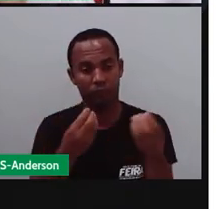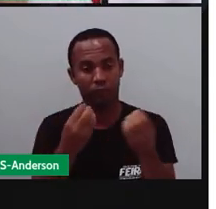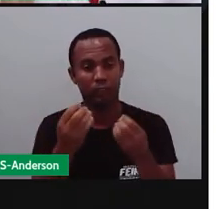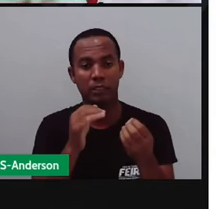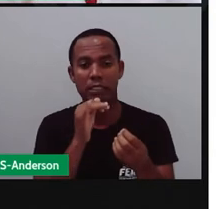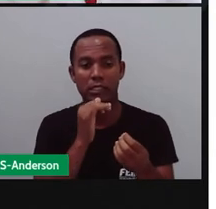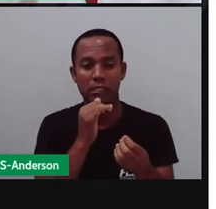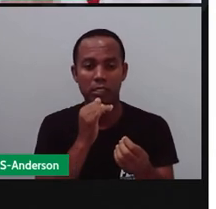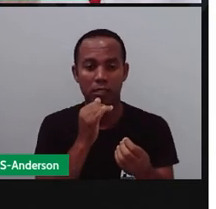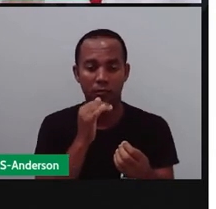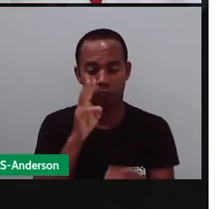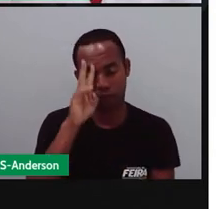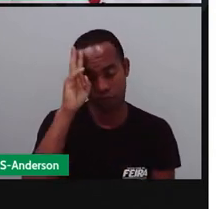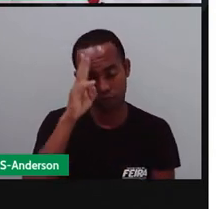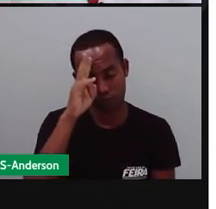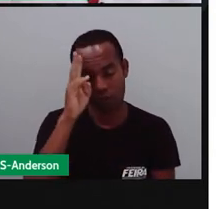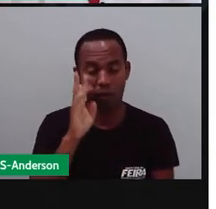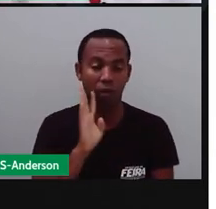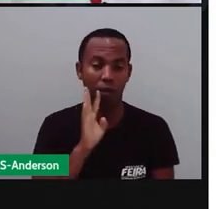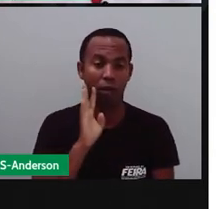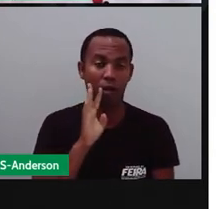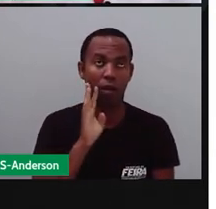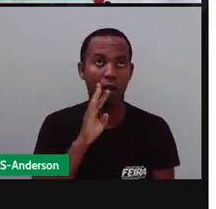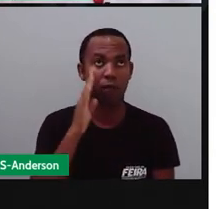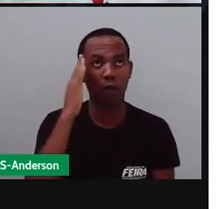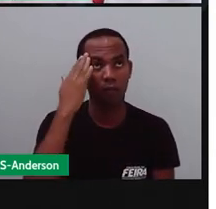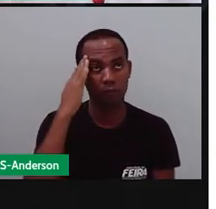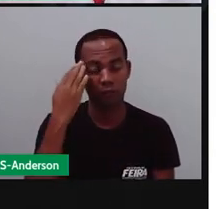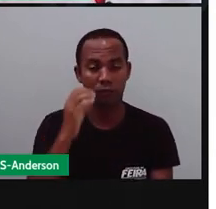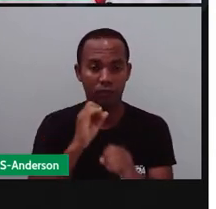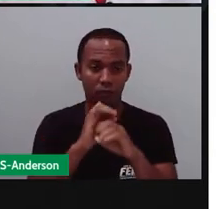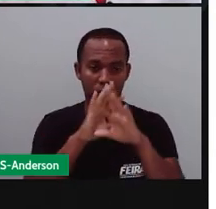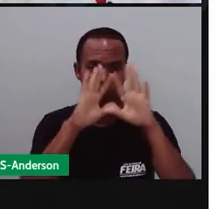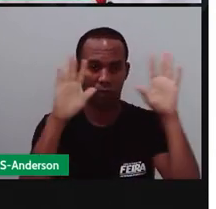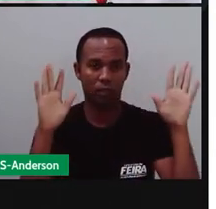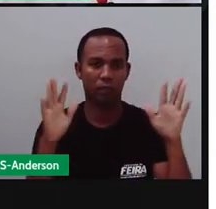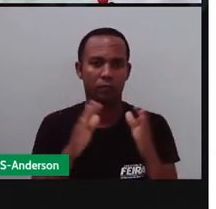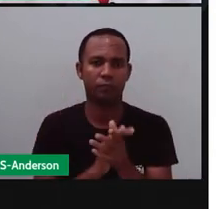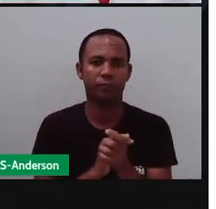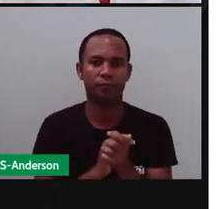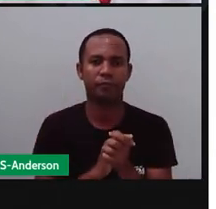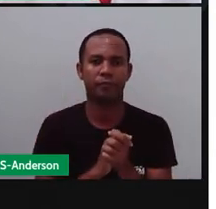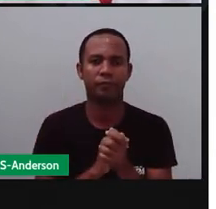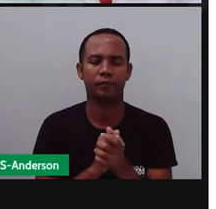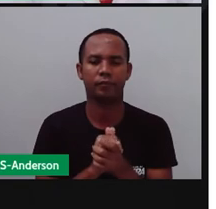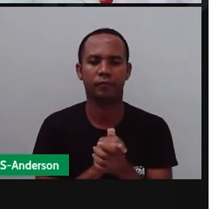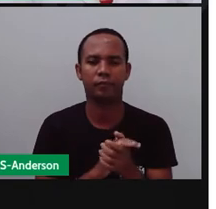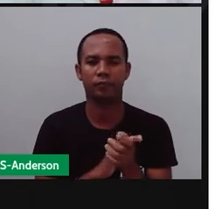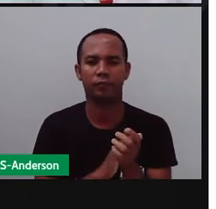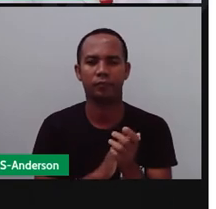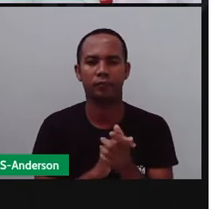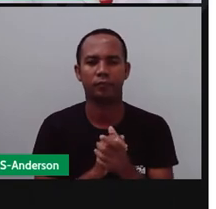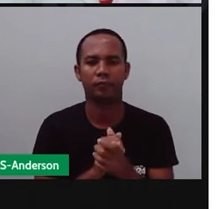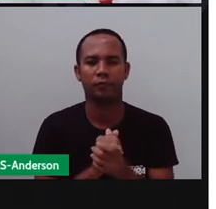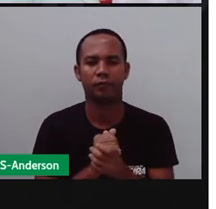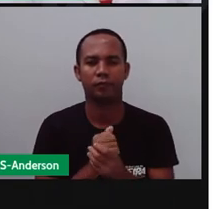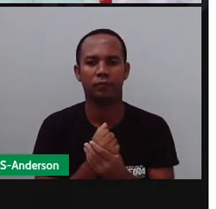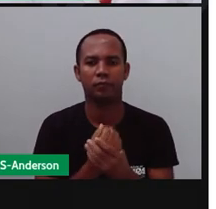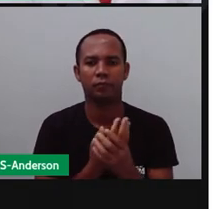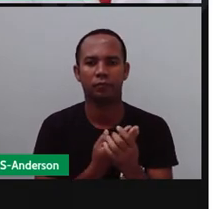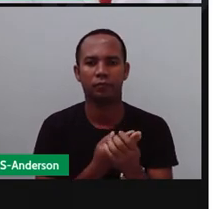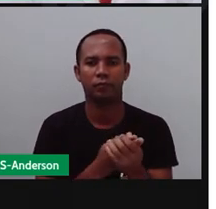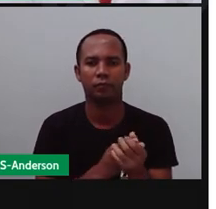exemplos, ele traz uma historinha bem bacana para vocês compreenderem. E vamos seguir. Agora é uma parte importante, na verdade,